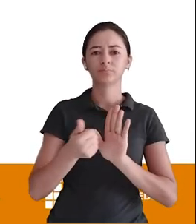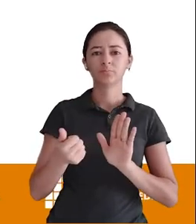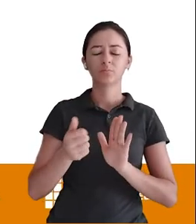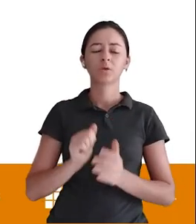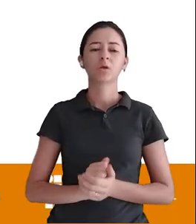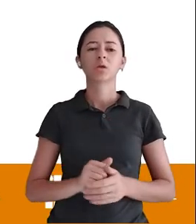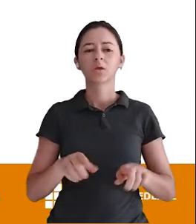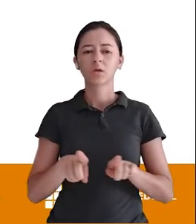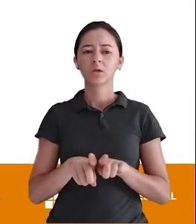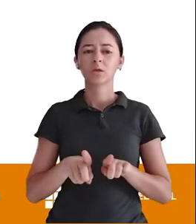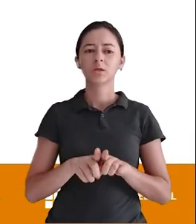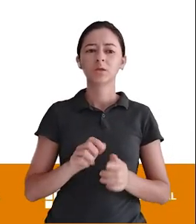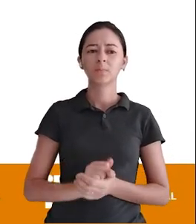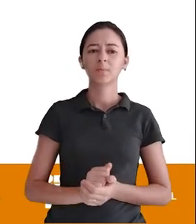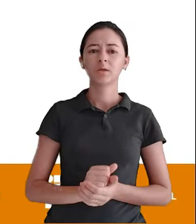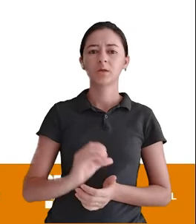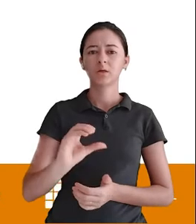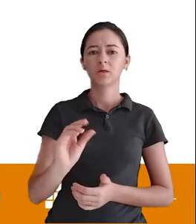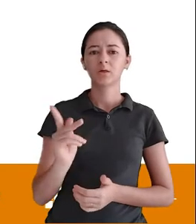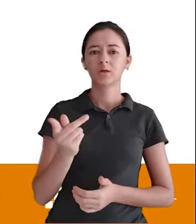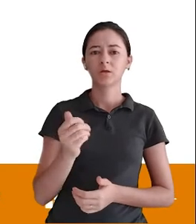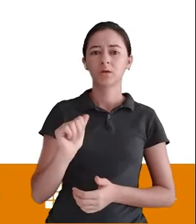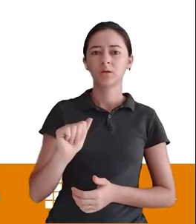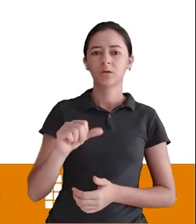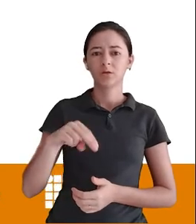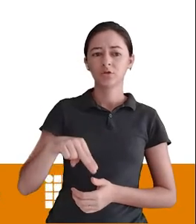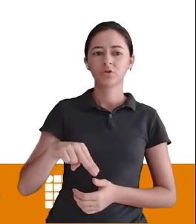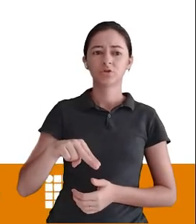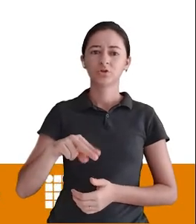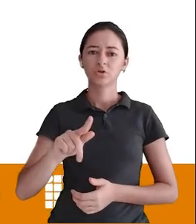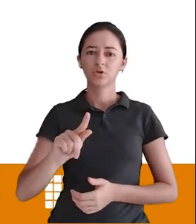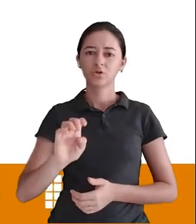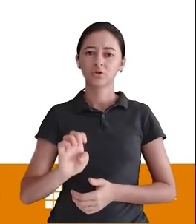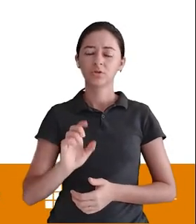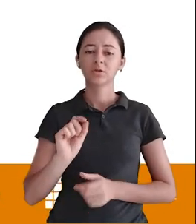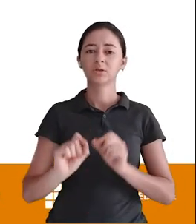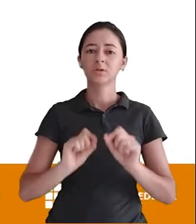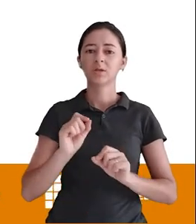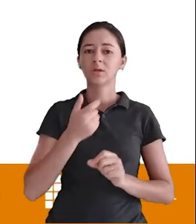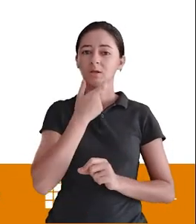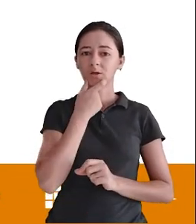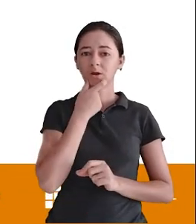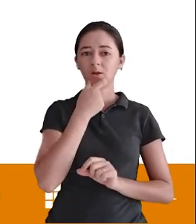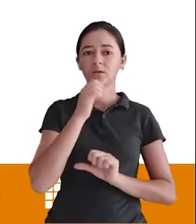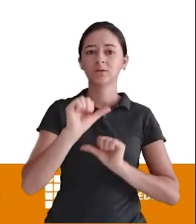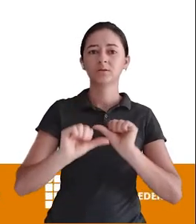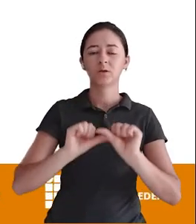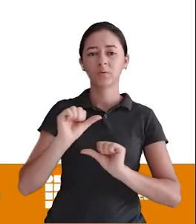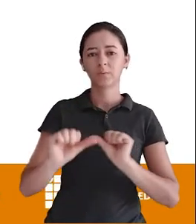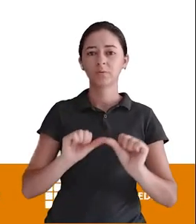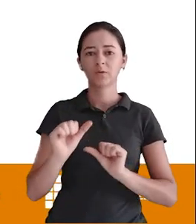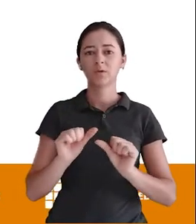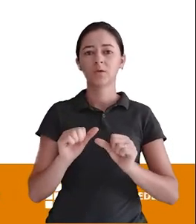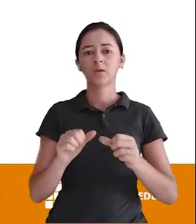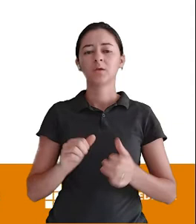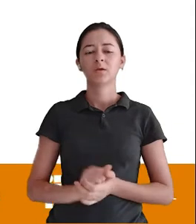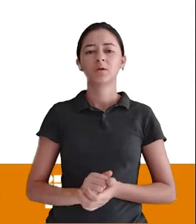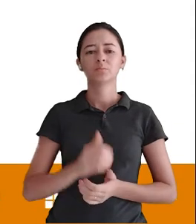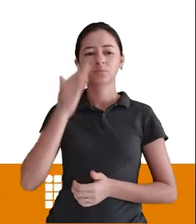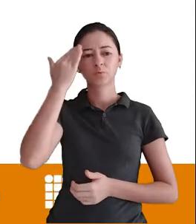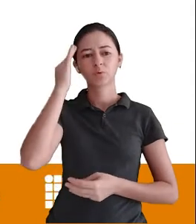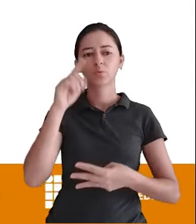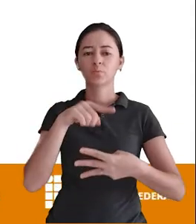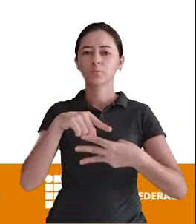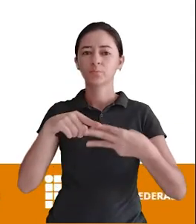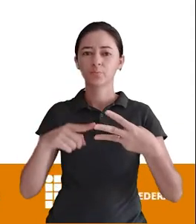é alterar Em inglês Então change Para alterar Drop Para excluir E ADD Quando eu quero adicionar Um